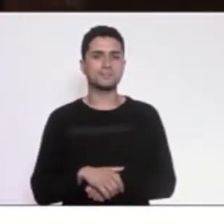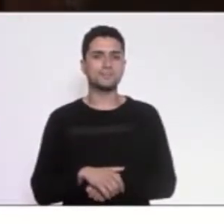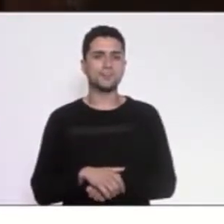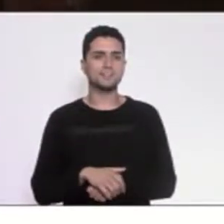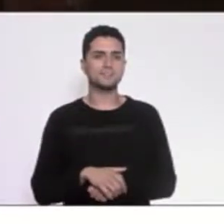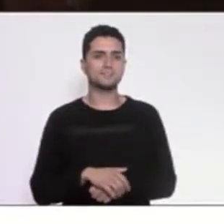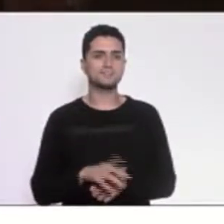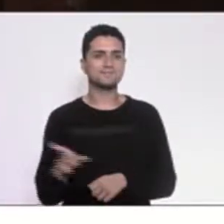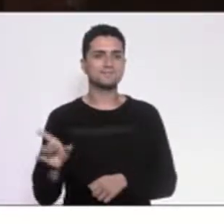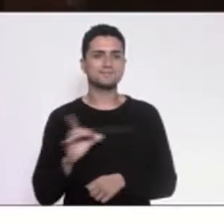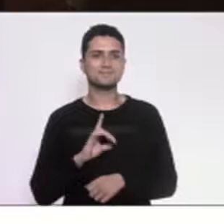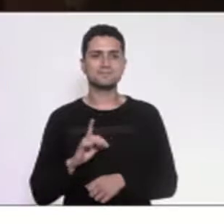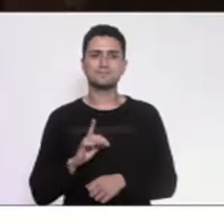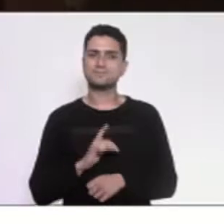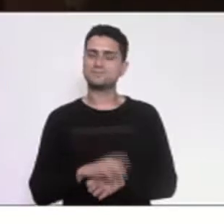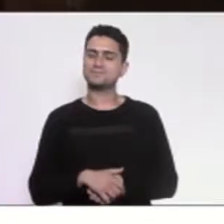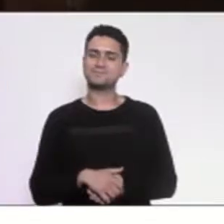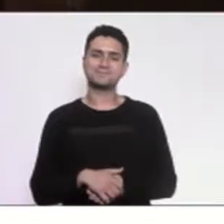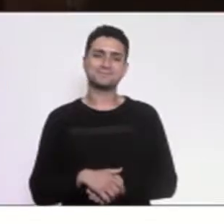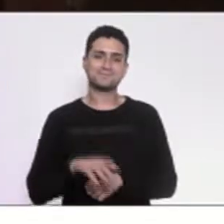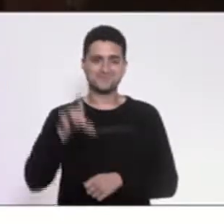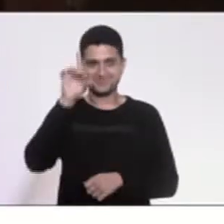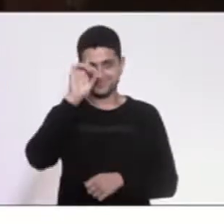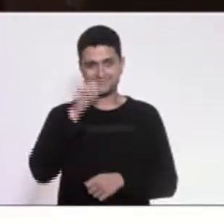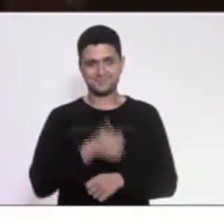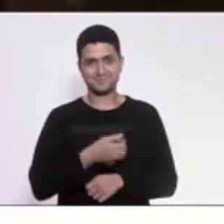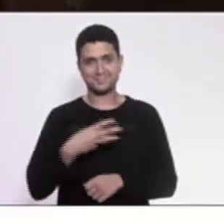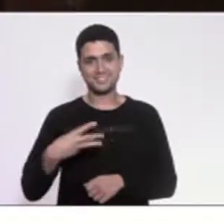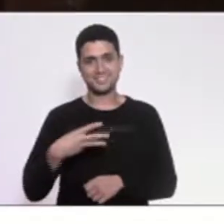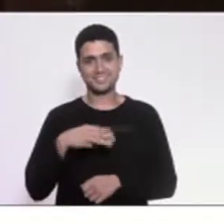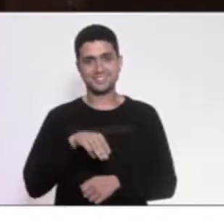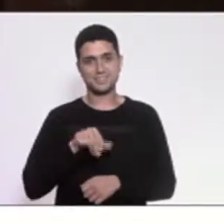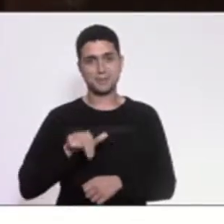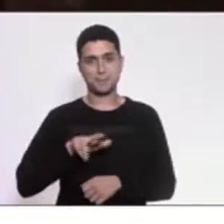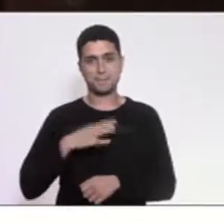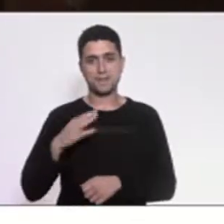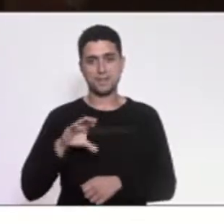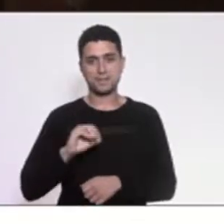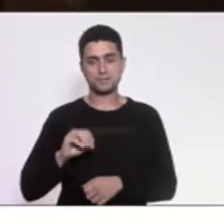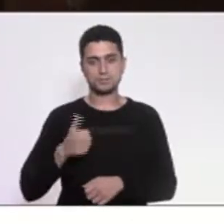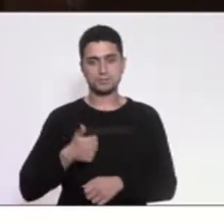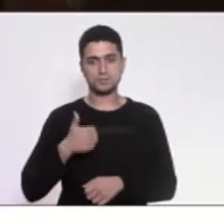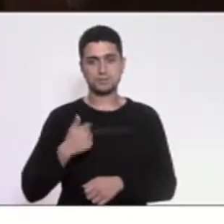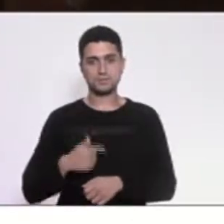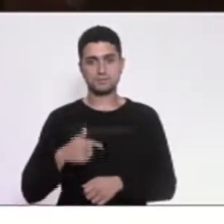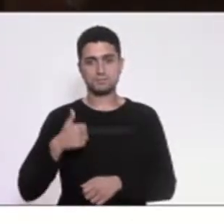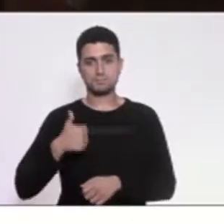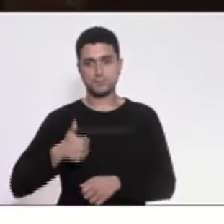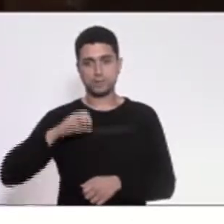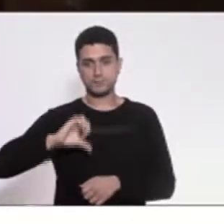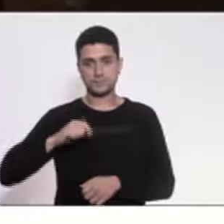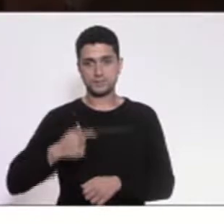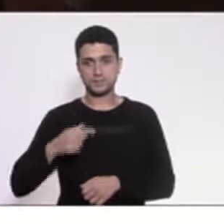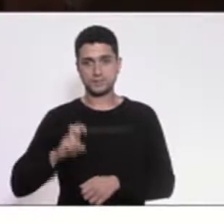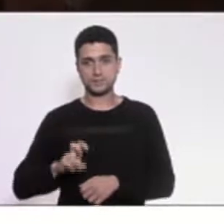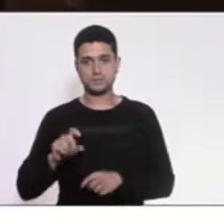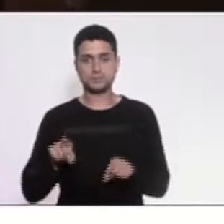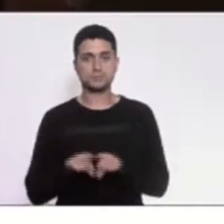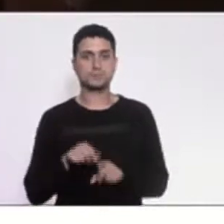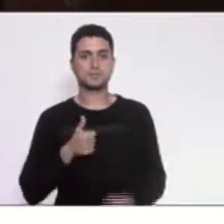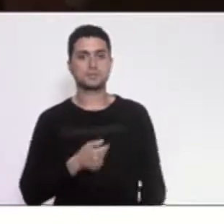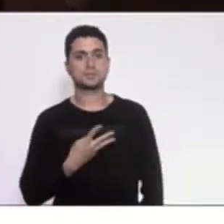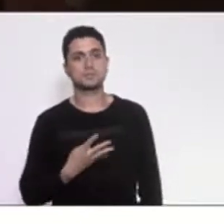cronológica, quero dizer. 13 de março de 1975 e 14 de março de 1975